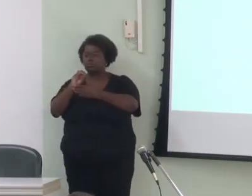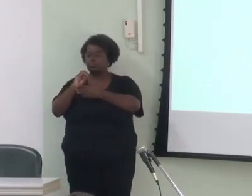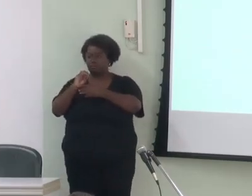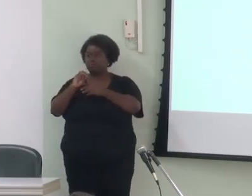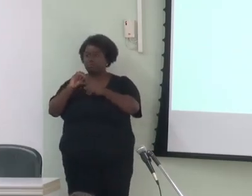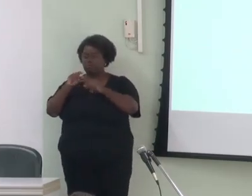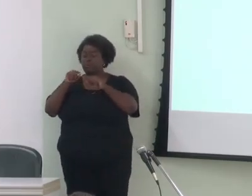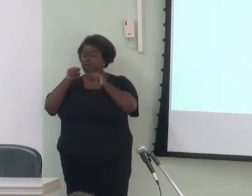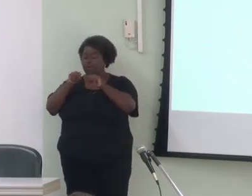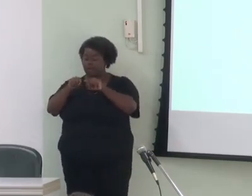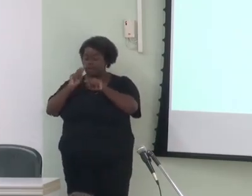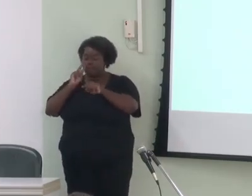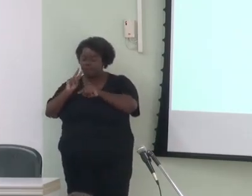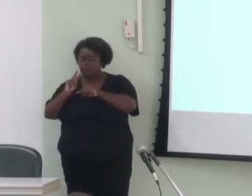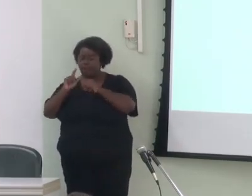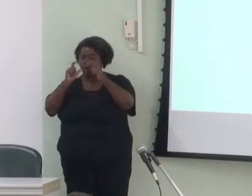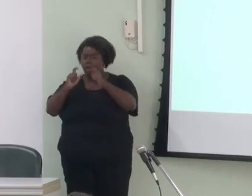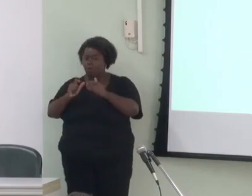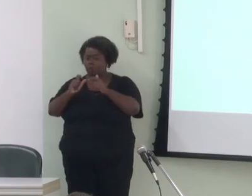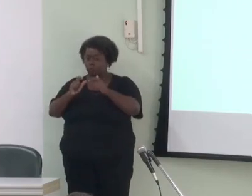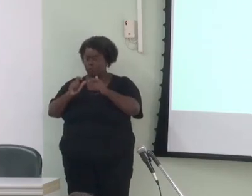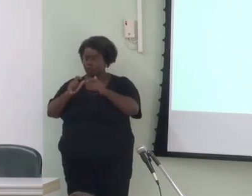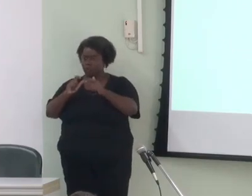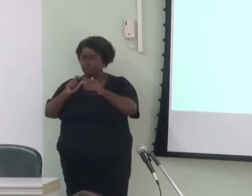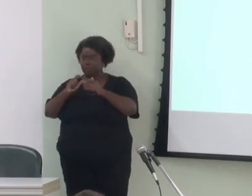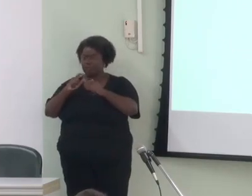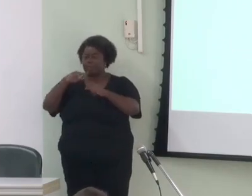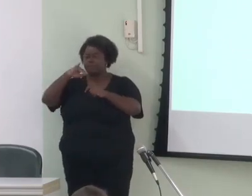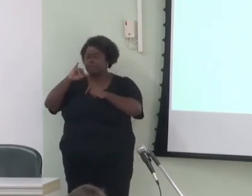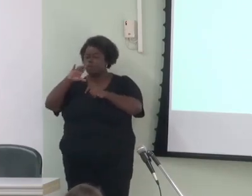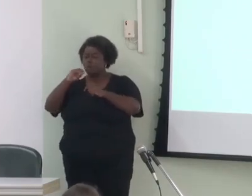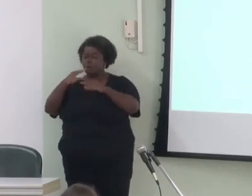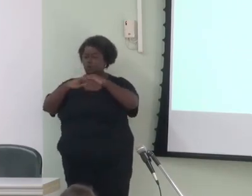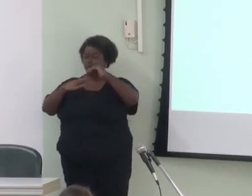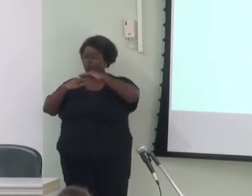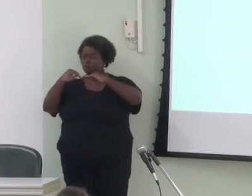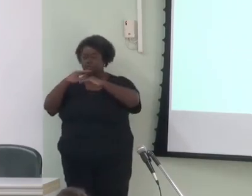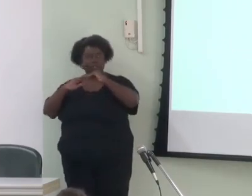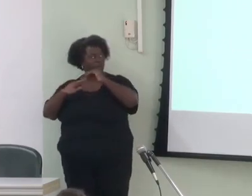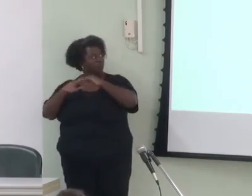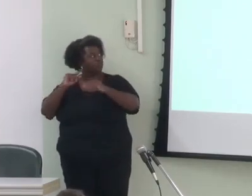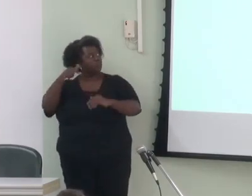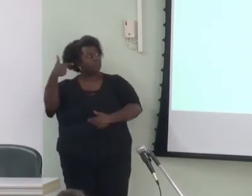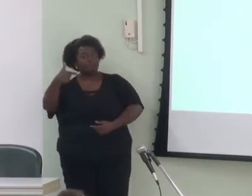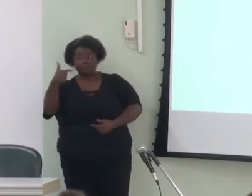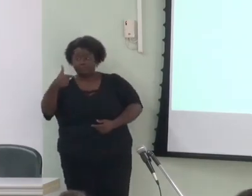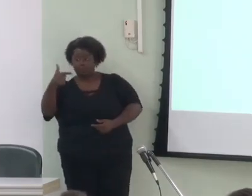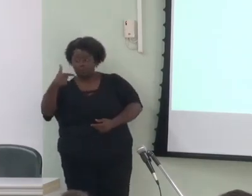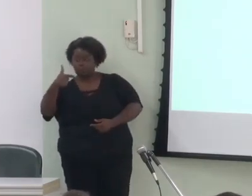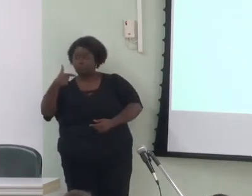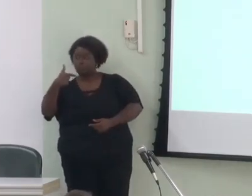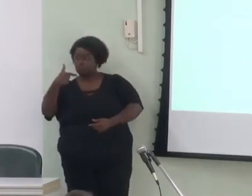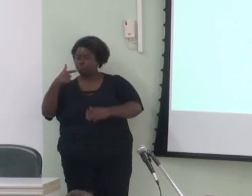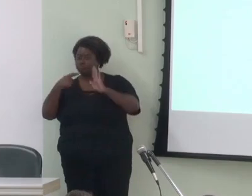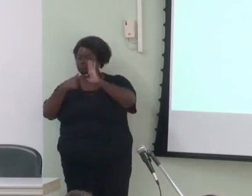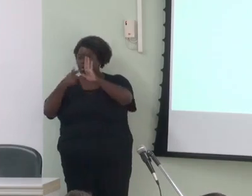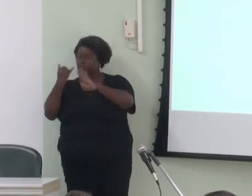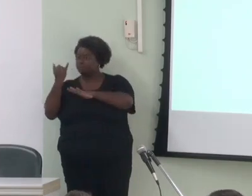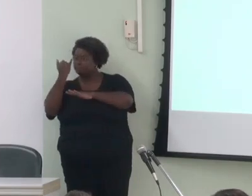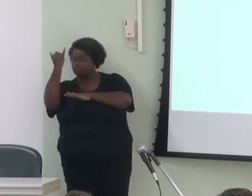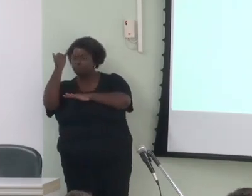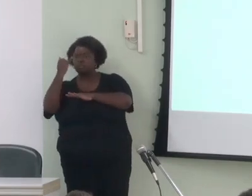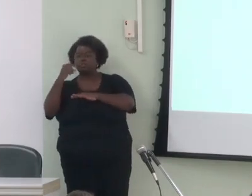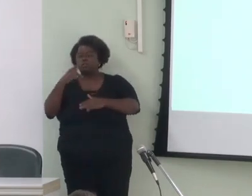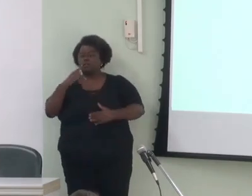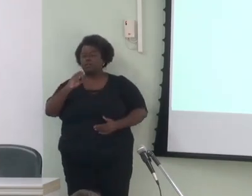posição das microconstruções um segundo pode passar para acelerar é a polaridade